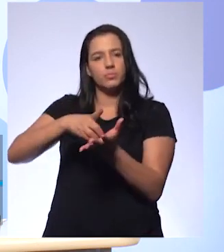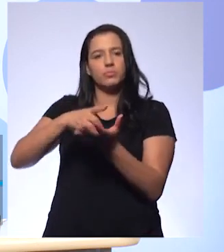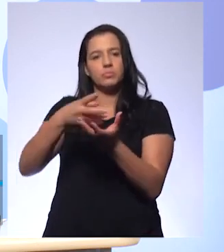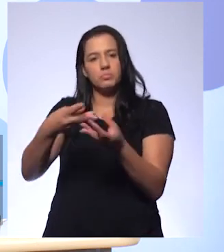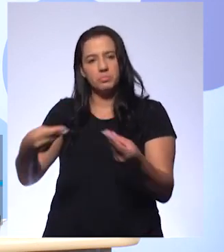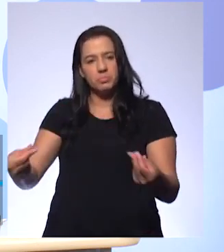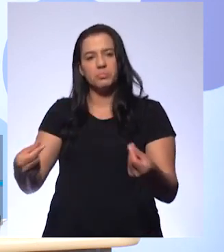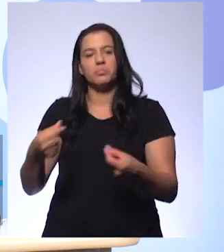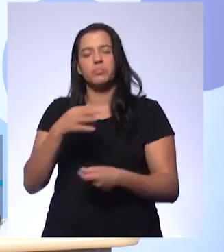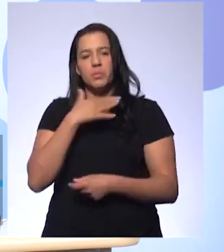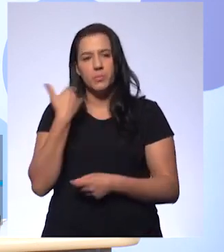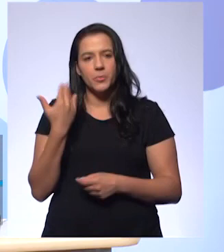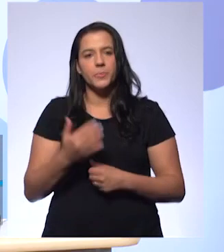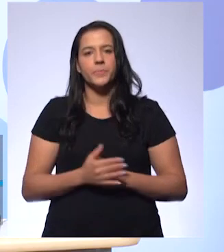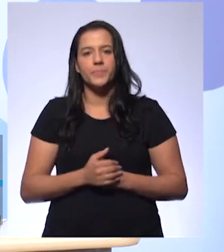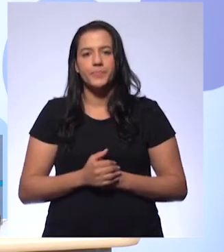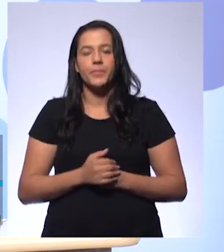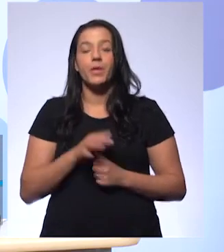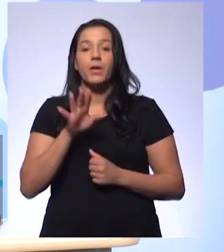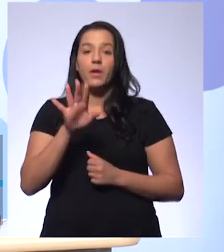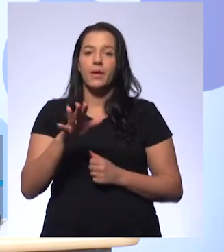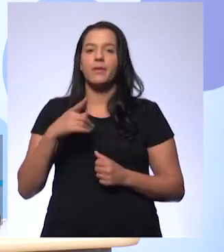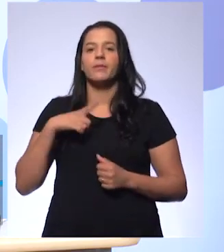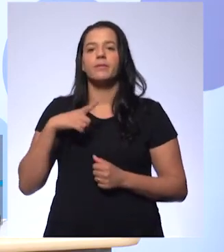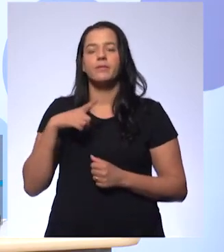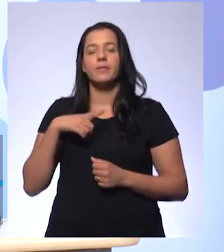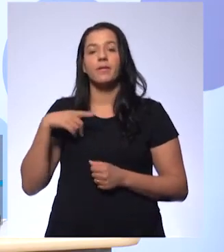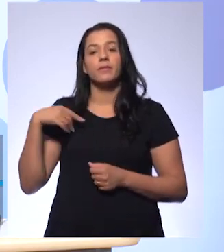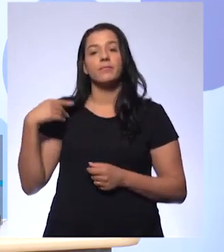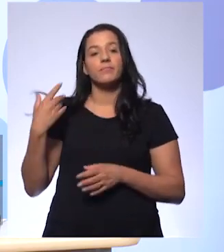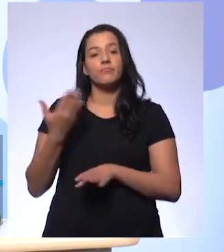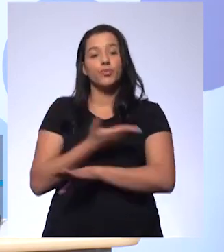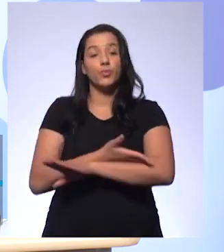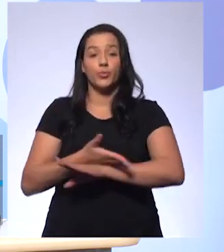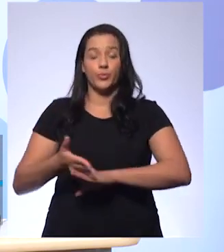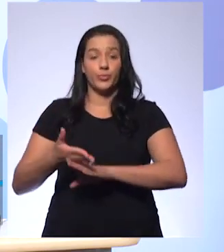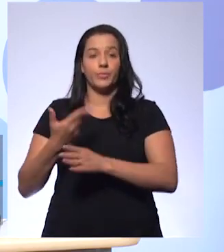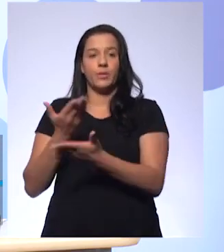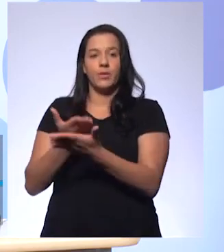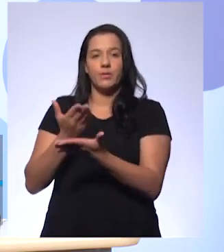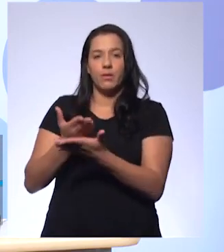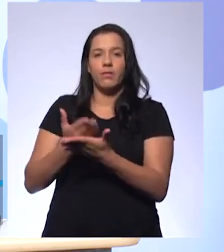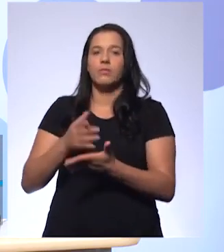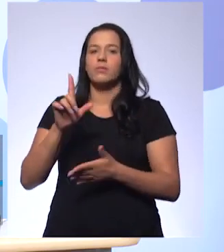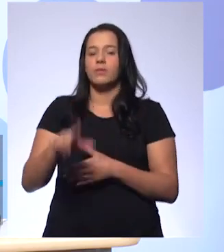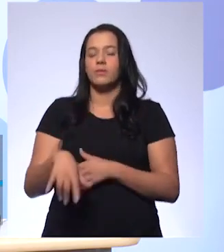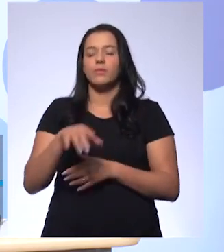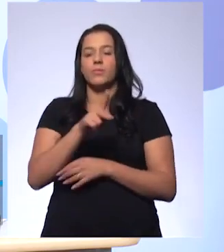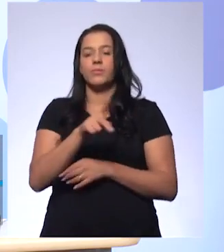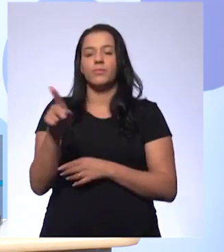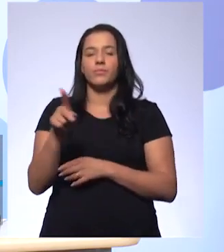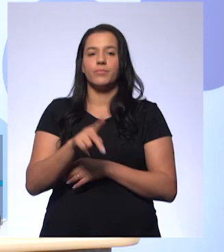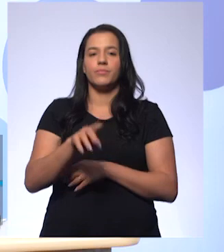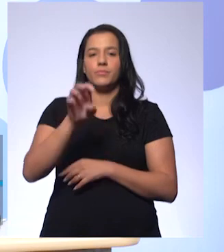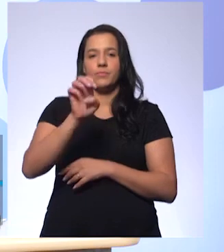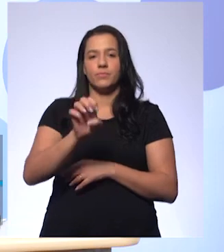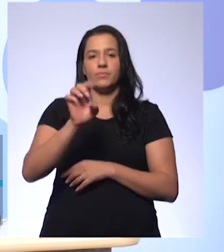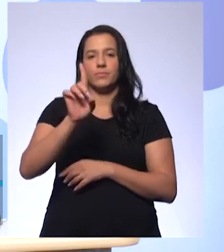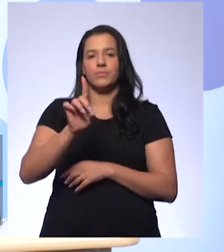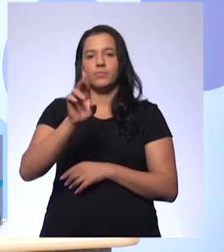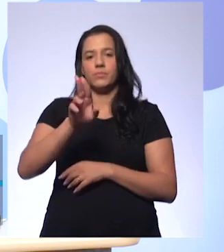bacana aqui, como é de costume, já uma tradição para a nossa aula. Eduarda, olha só, professor. Que eram